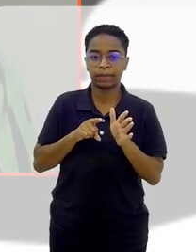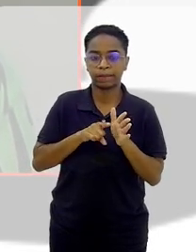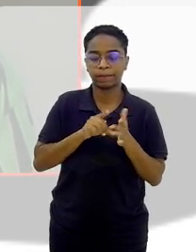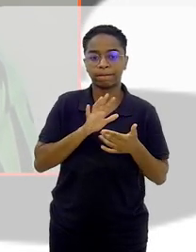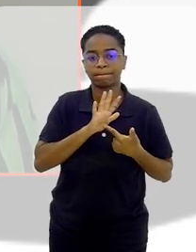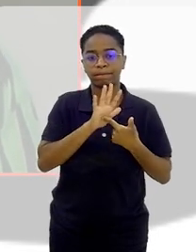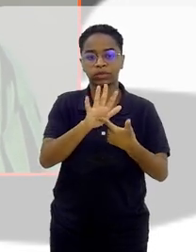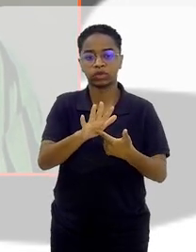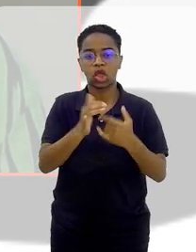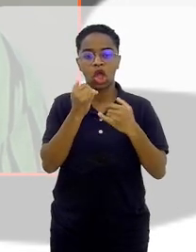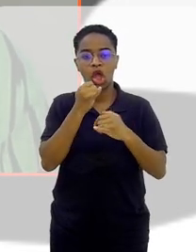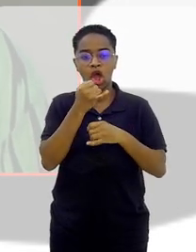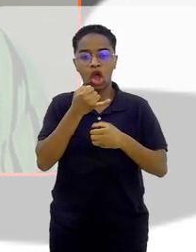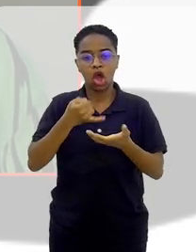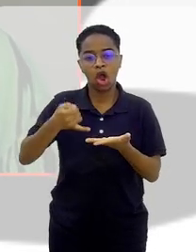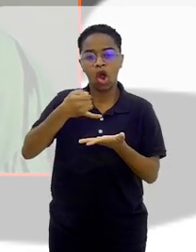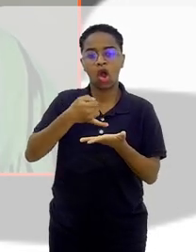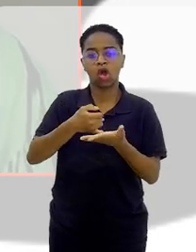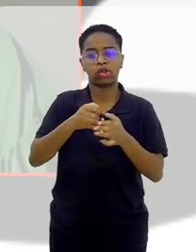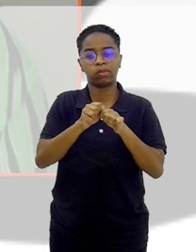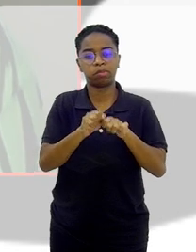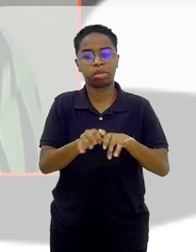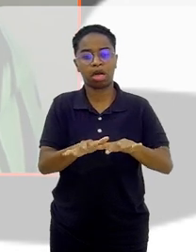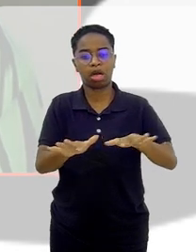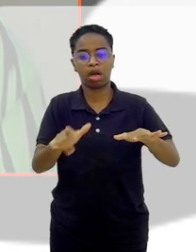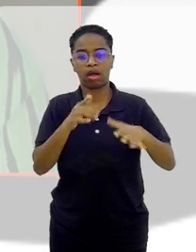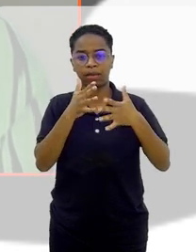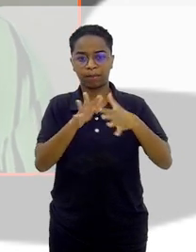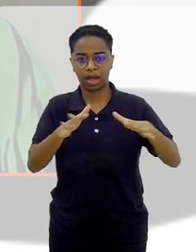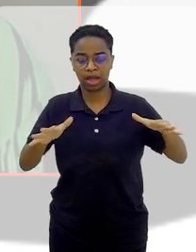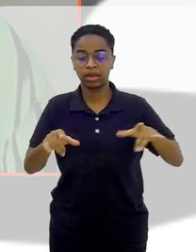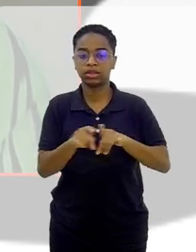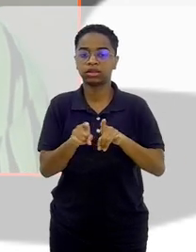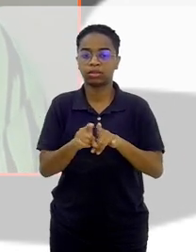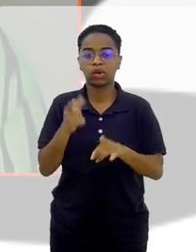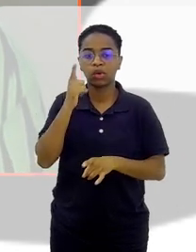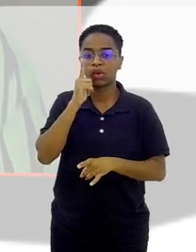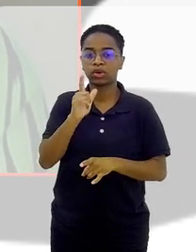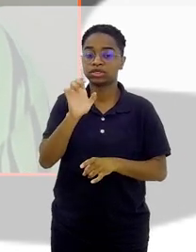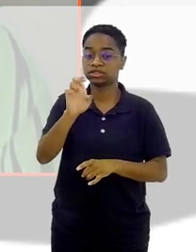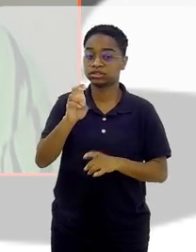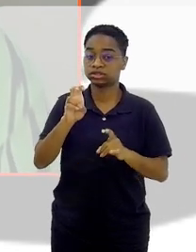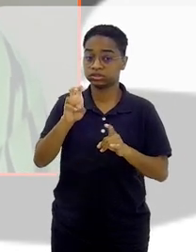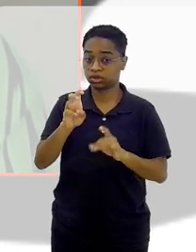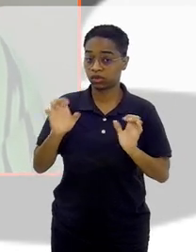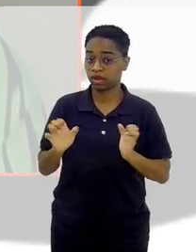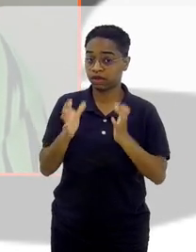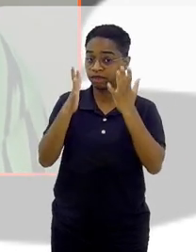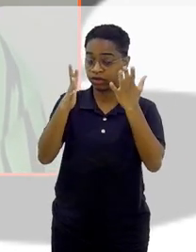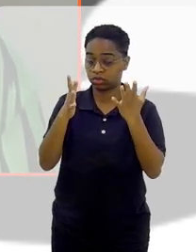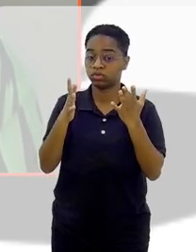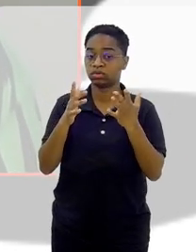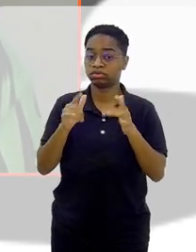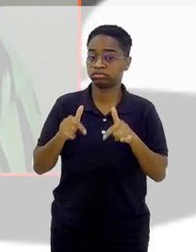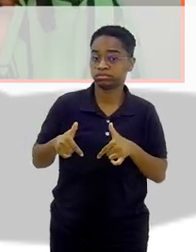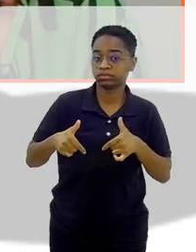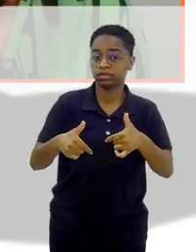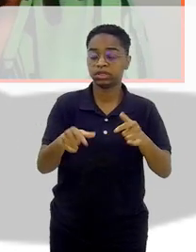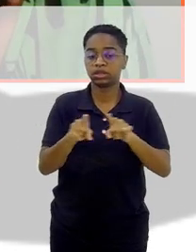óleo. Eventos, conseguimos, olha que coisa fantástica, conseguimos realizar cinco eventos nossos.